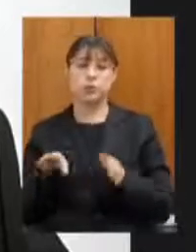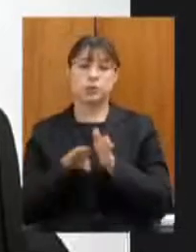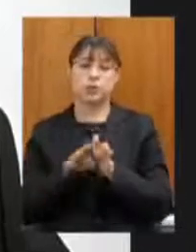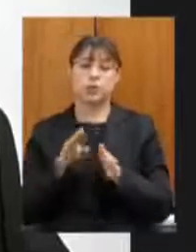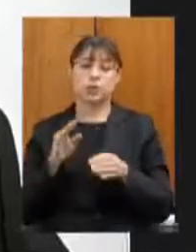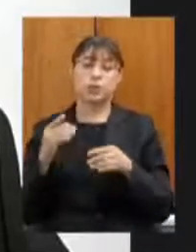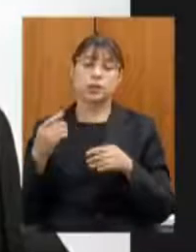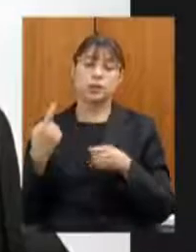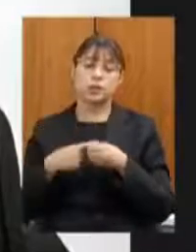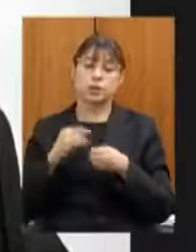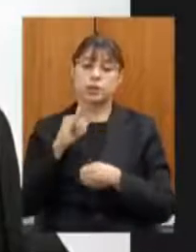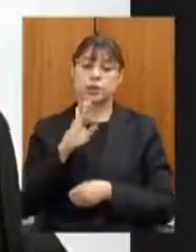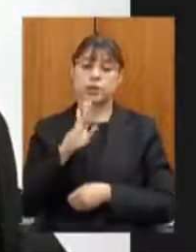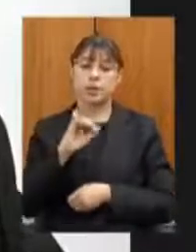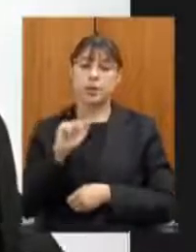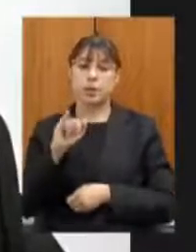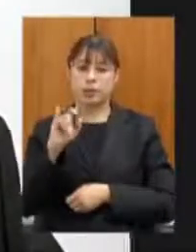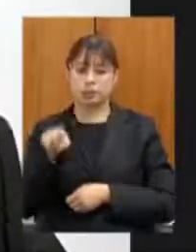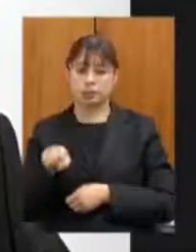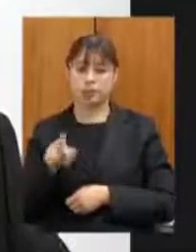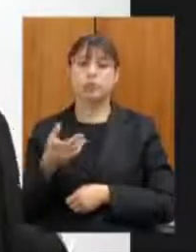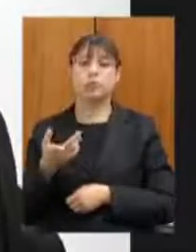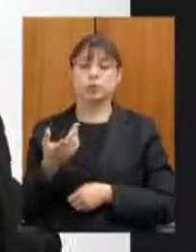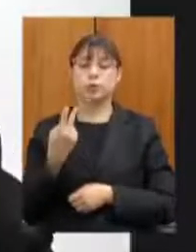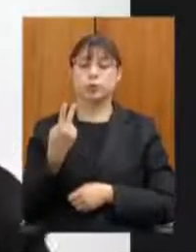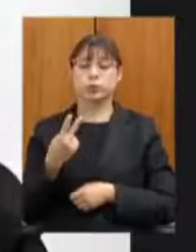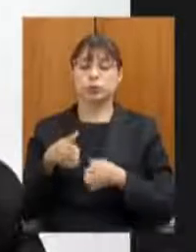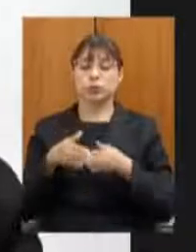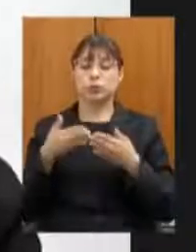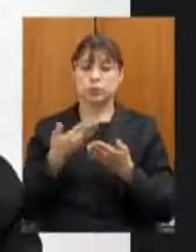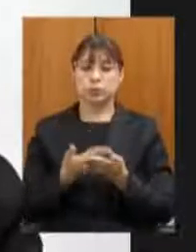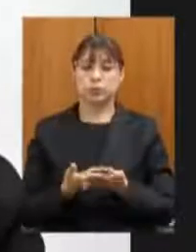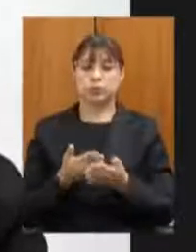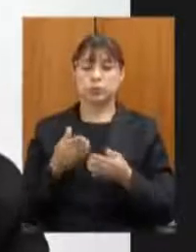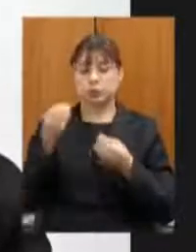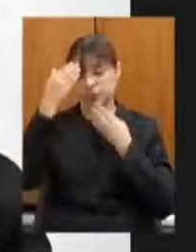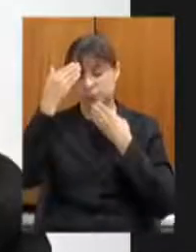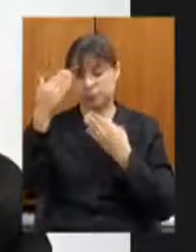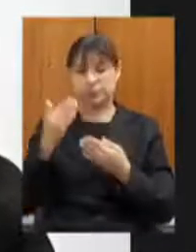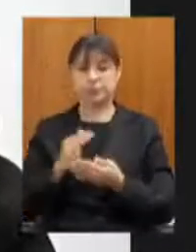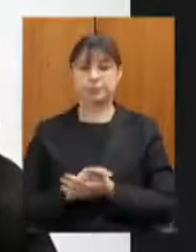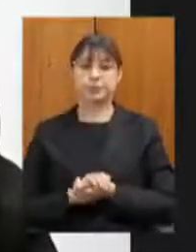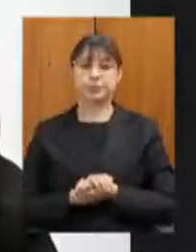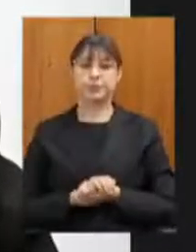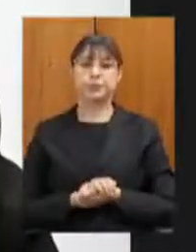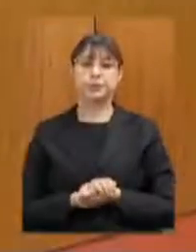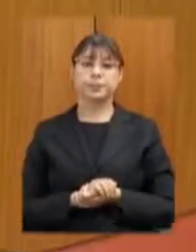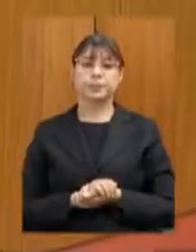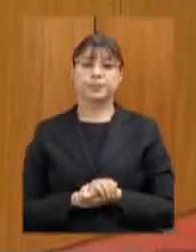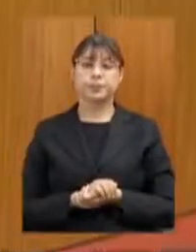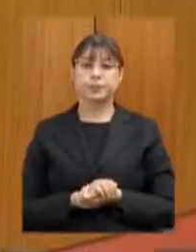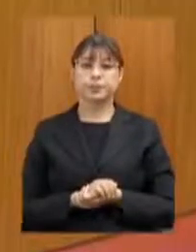Ibiaí então deixo aqui esses dois requerimentos por hora apresentado muito obrigado Vamos